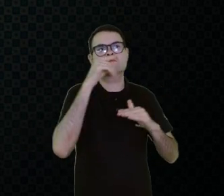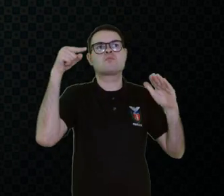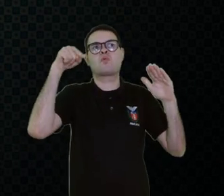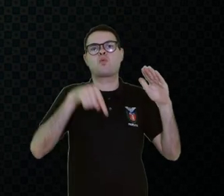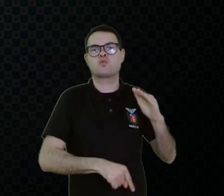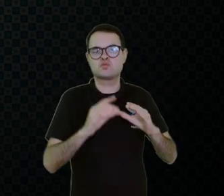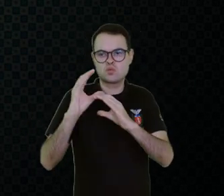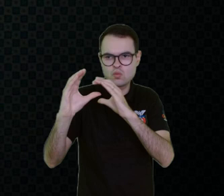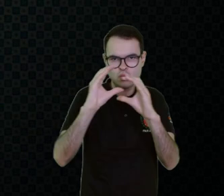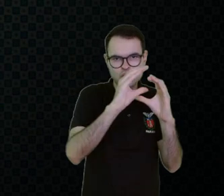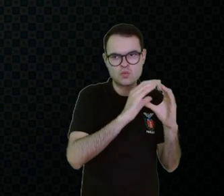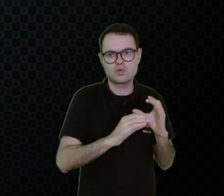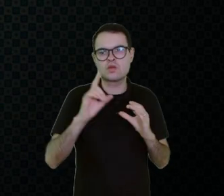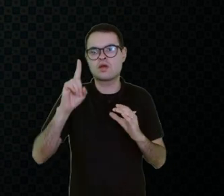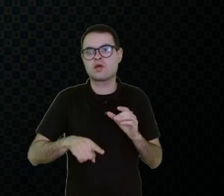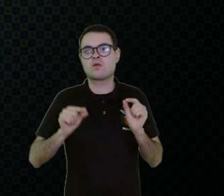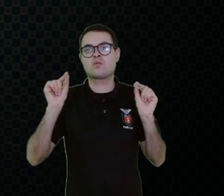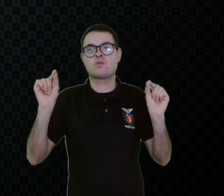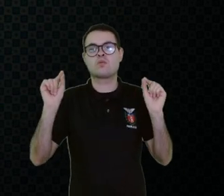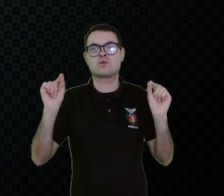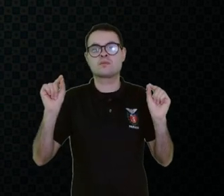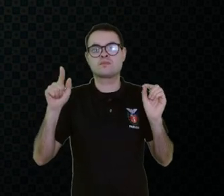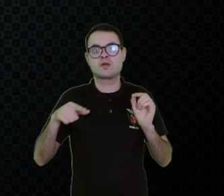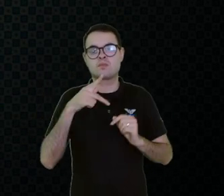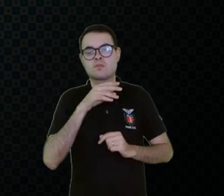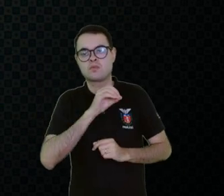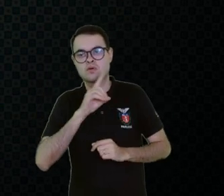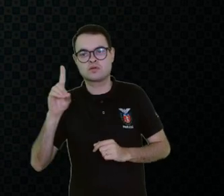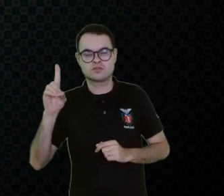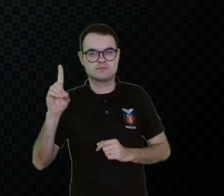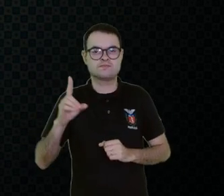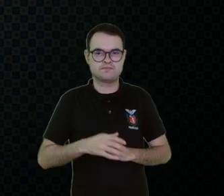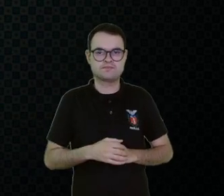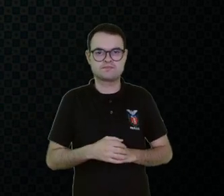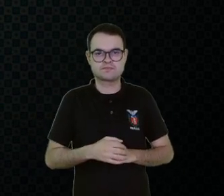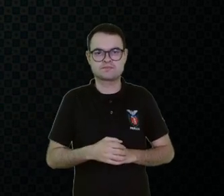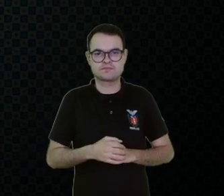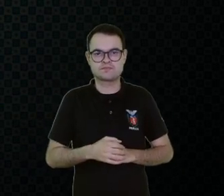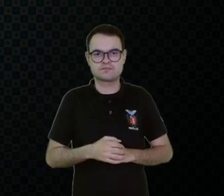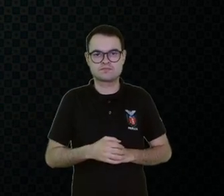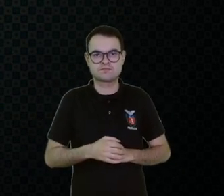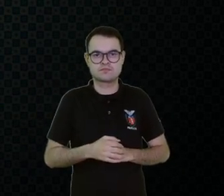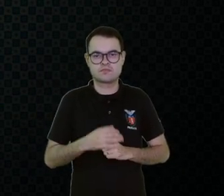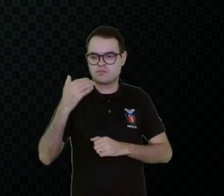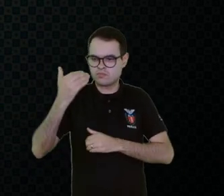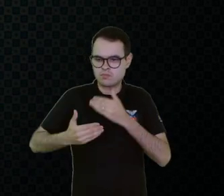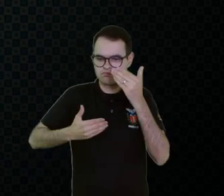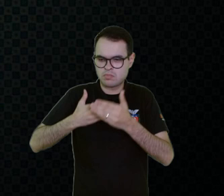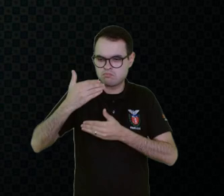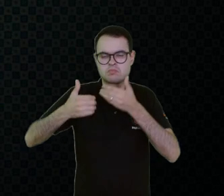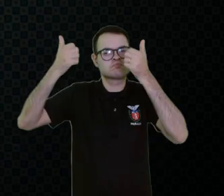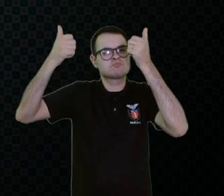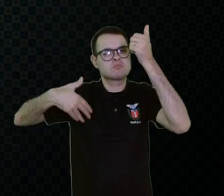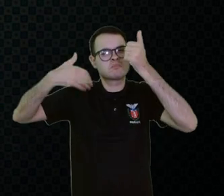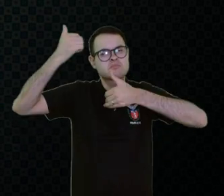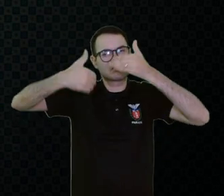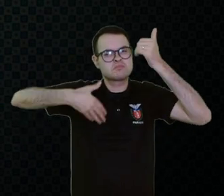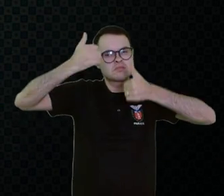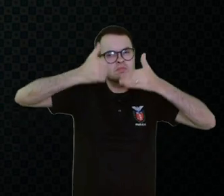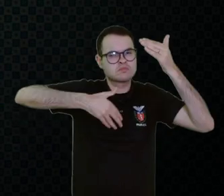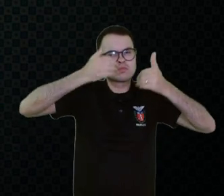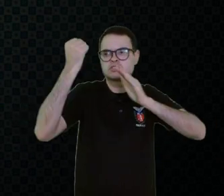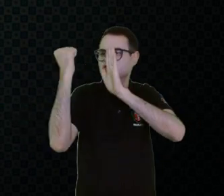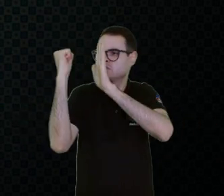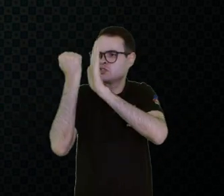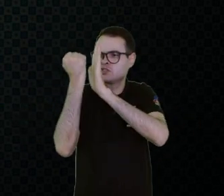comunicação alternativa, que é o PODE. Por quê? Porque, como eu venho falando pra vocês, os símbolos, os depositórios de